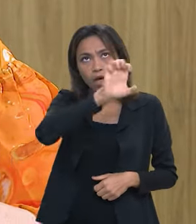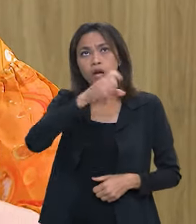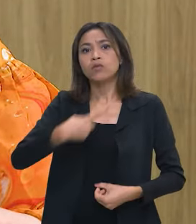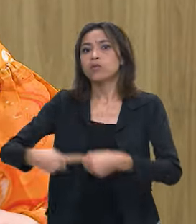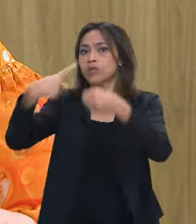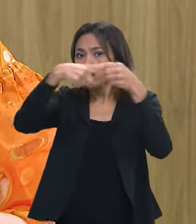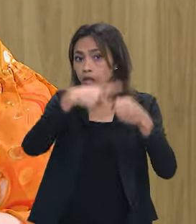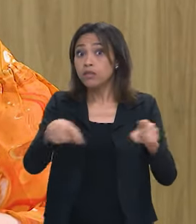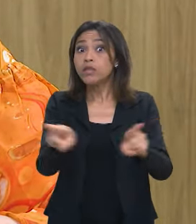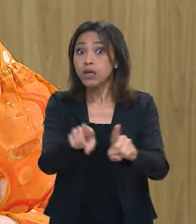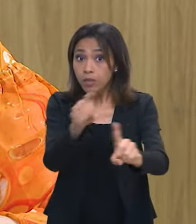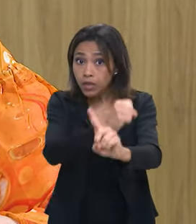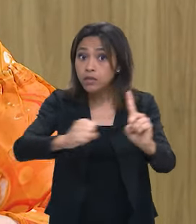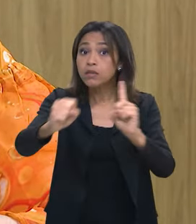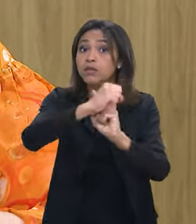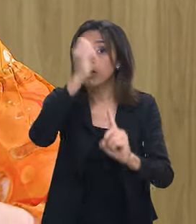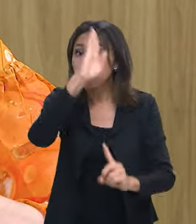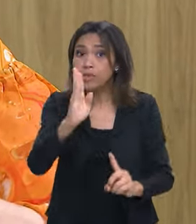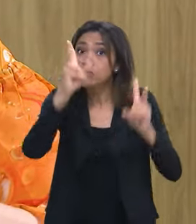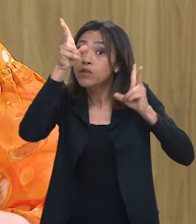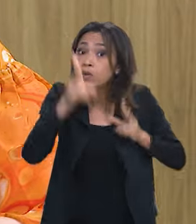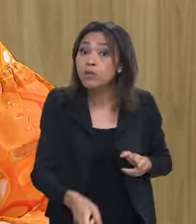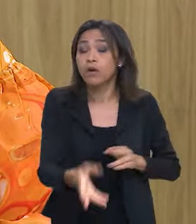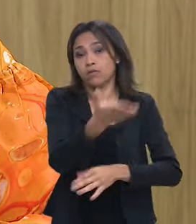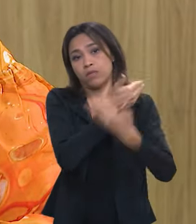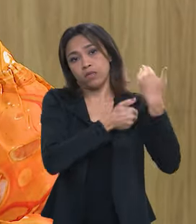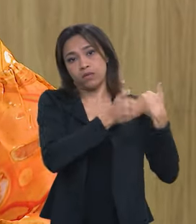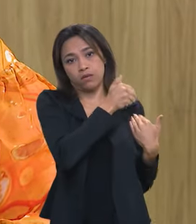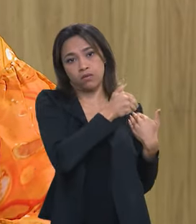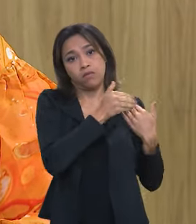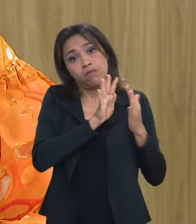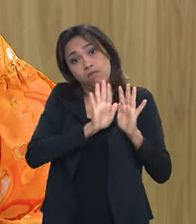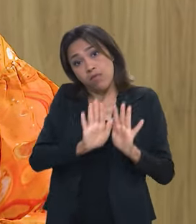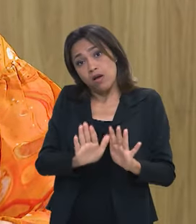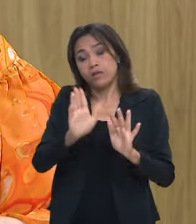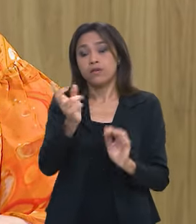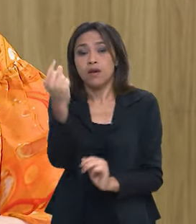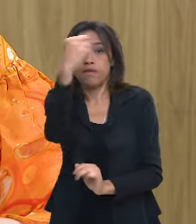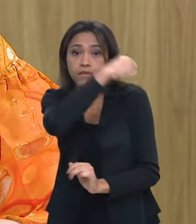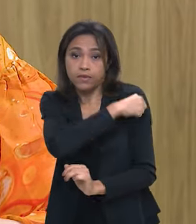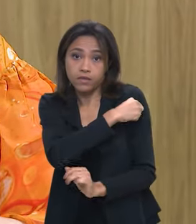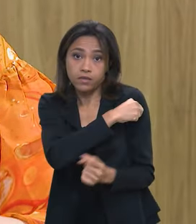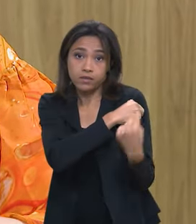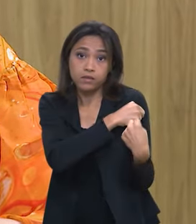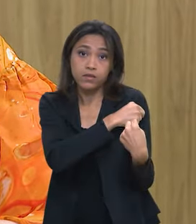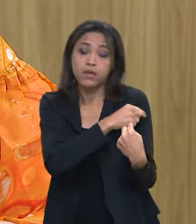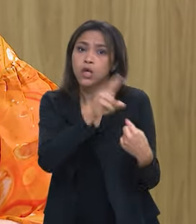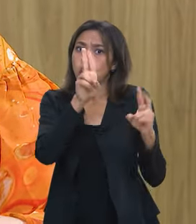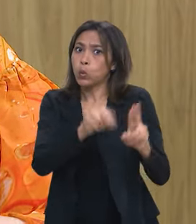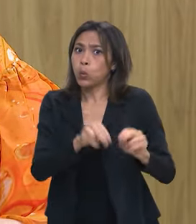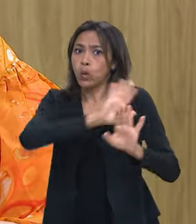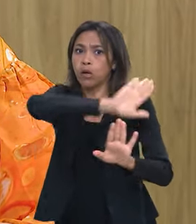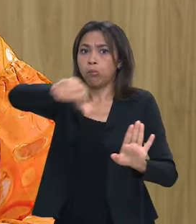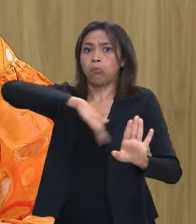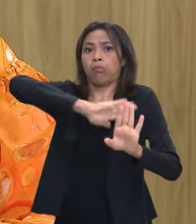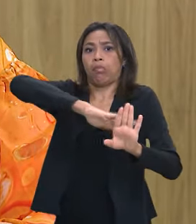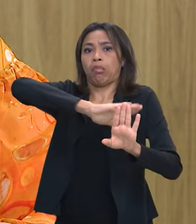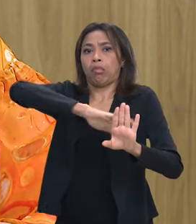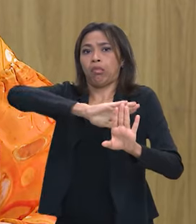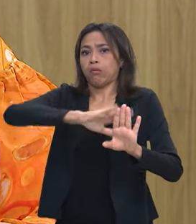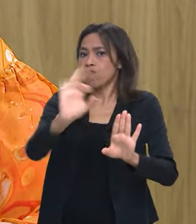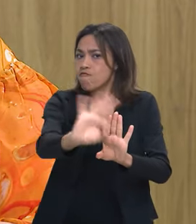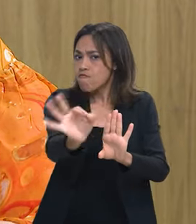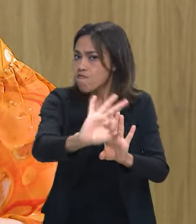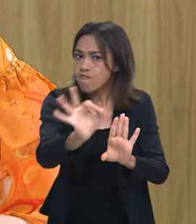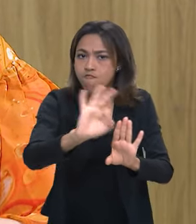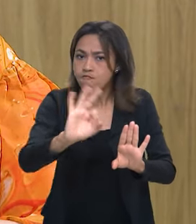federação e da sociedade brasileira, como já foi no passado. Mas a vacina nunca teve ideologia, como